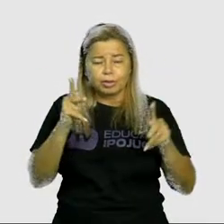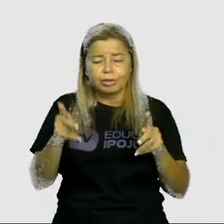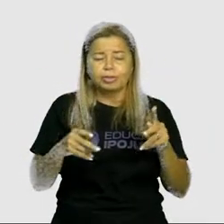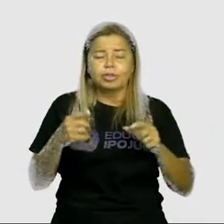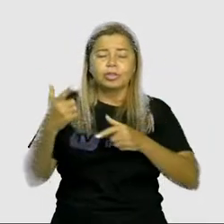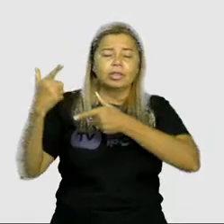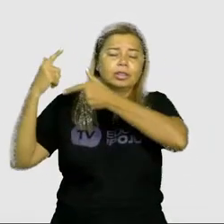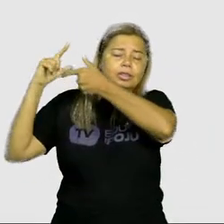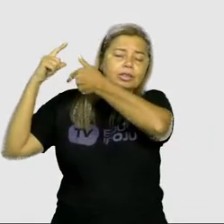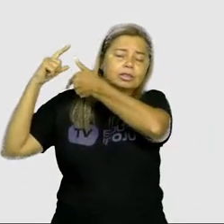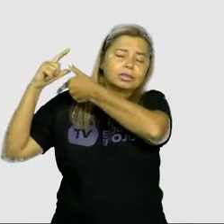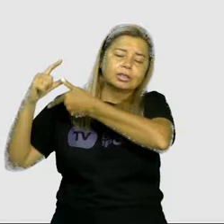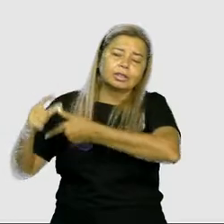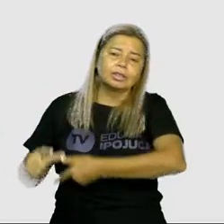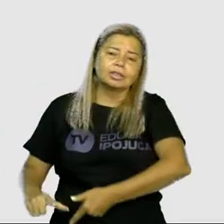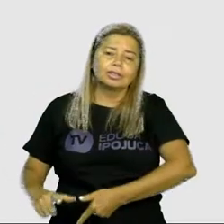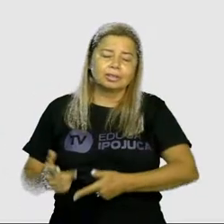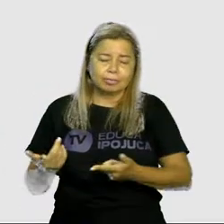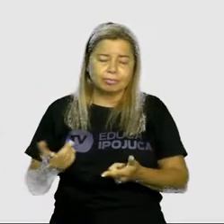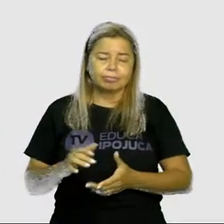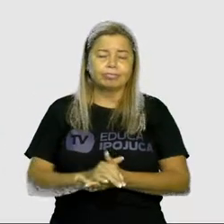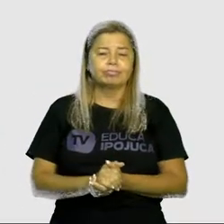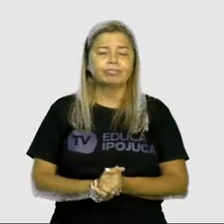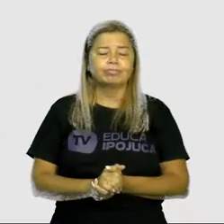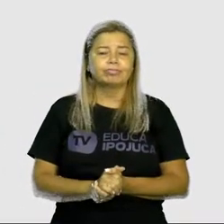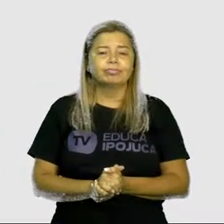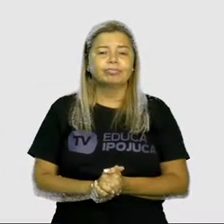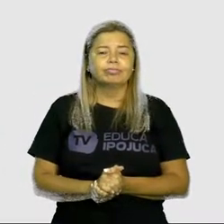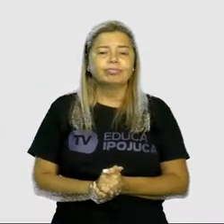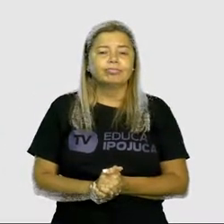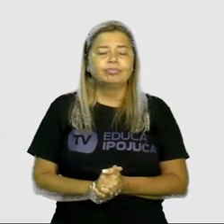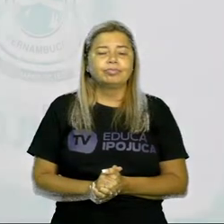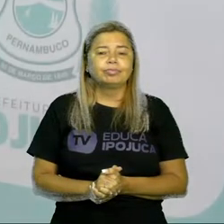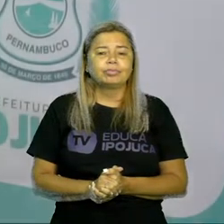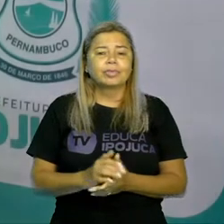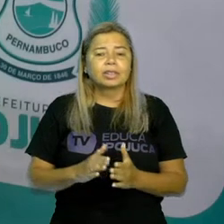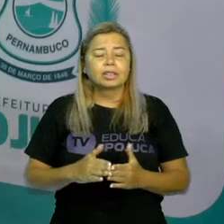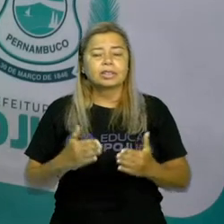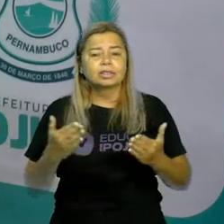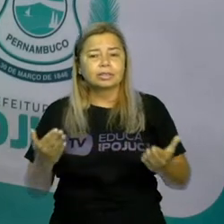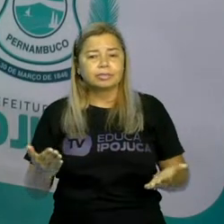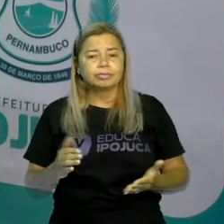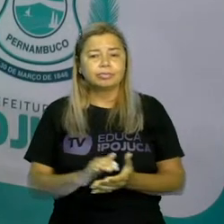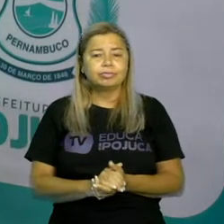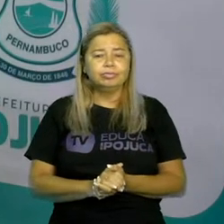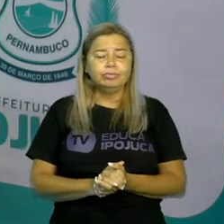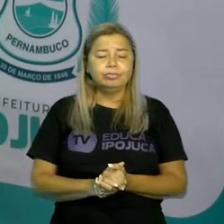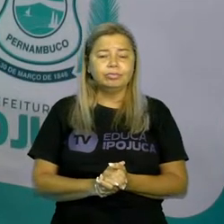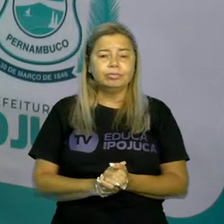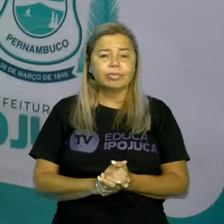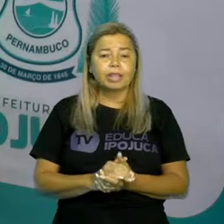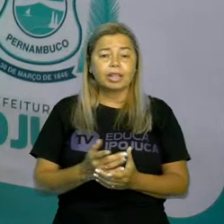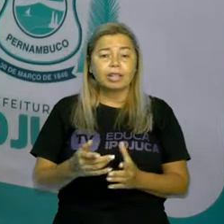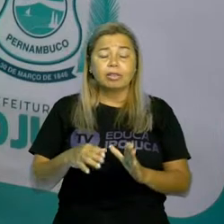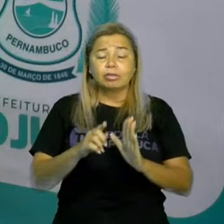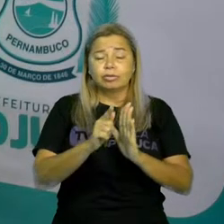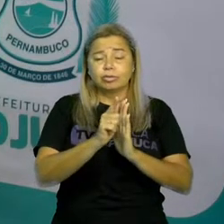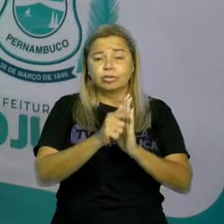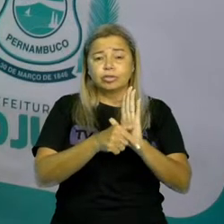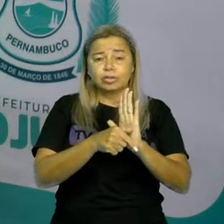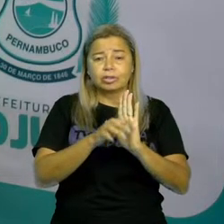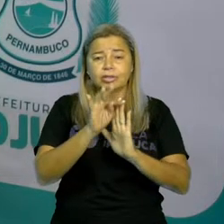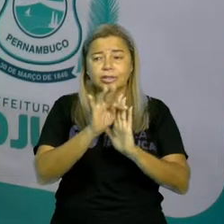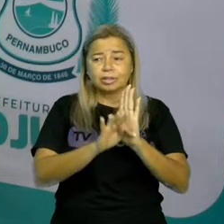passando de geração em geração. Então, por isso que ele é considerado também um gênero